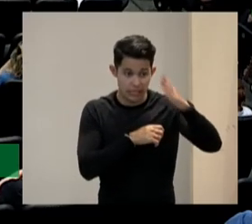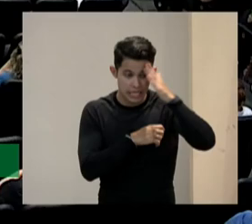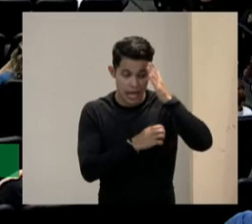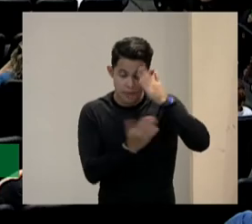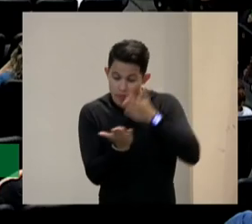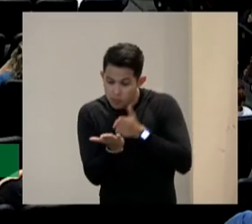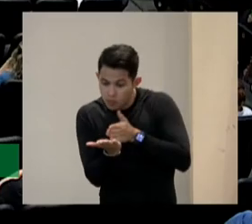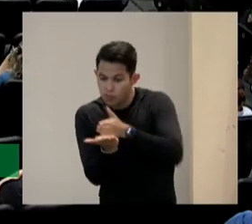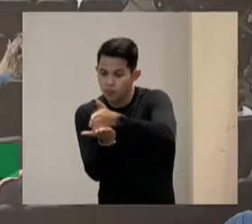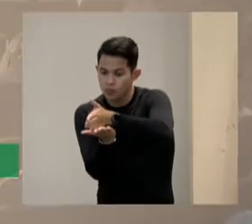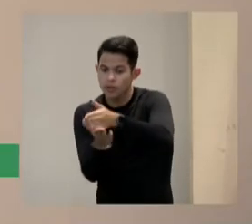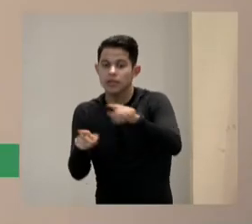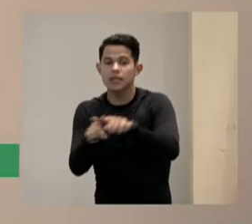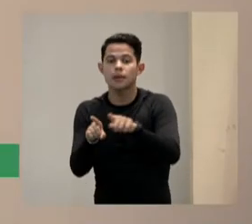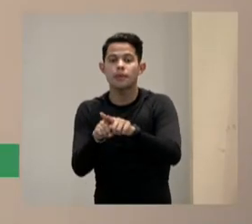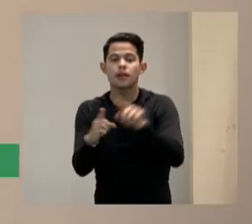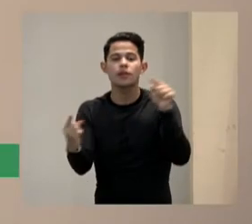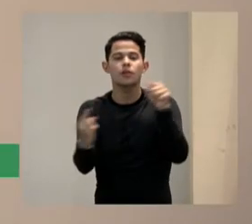queremos